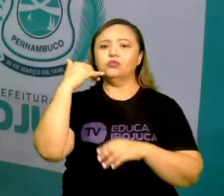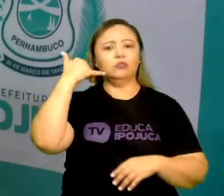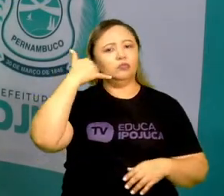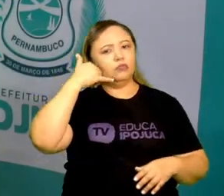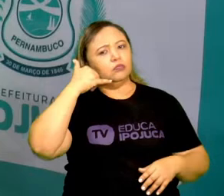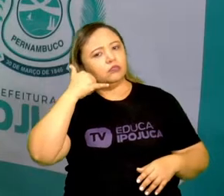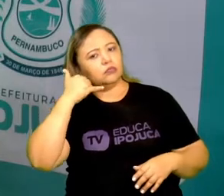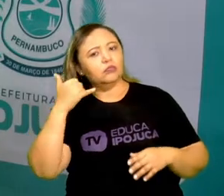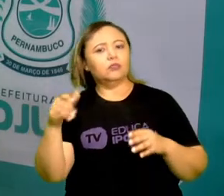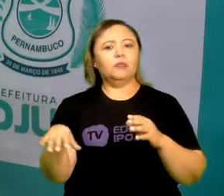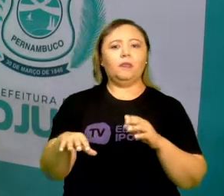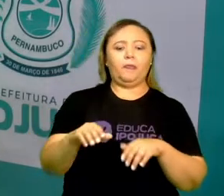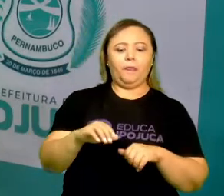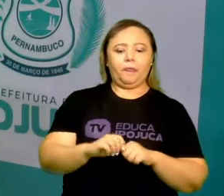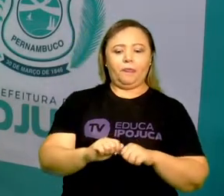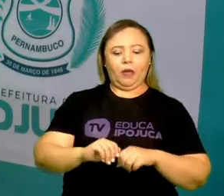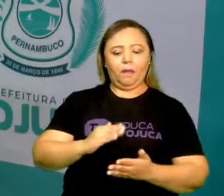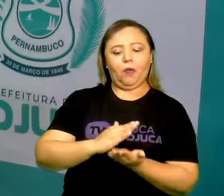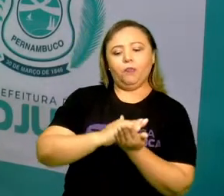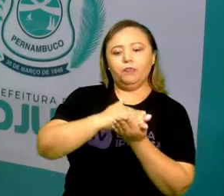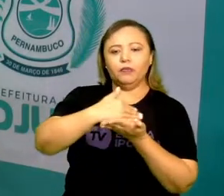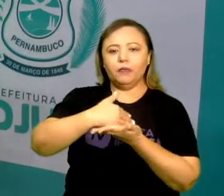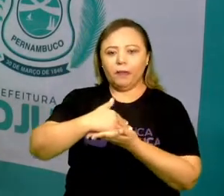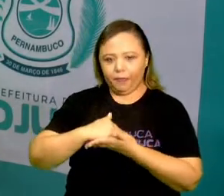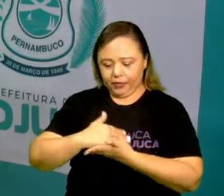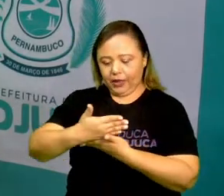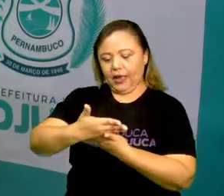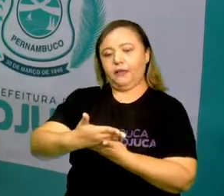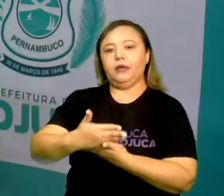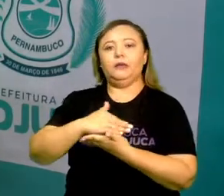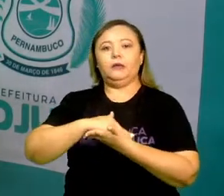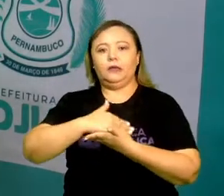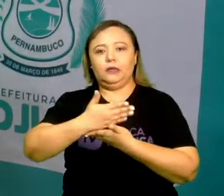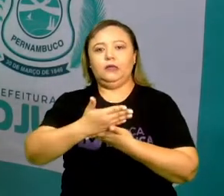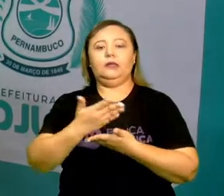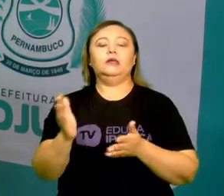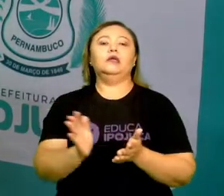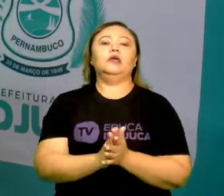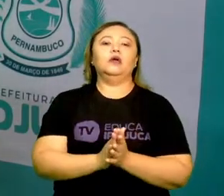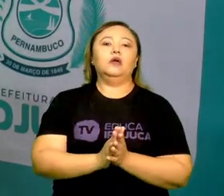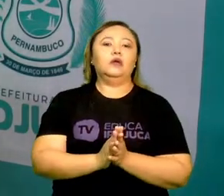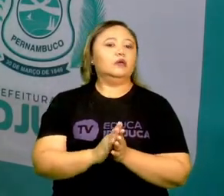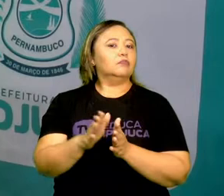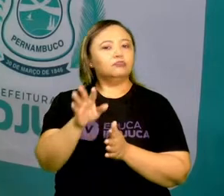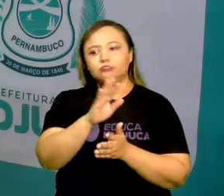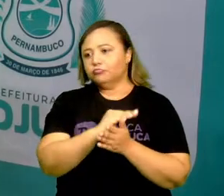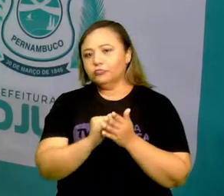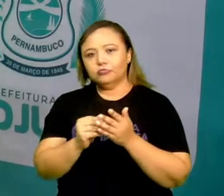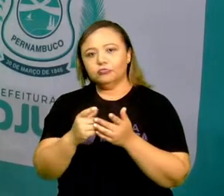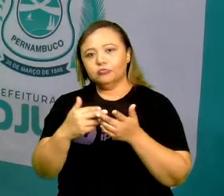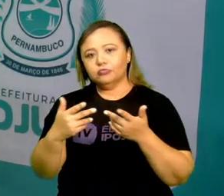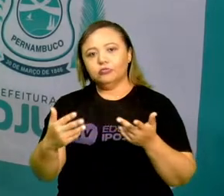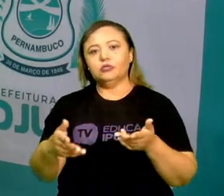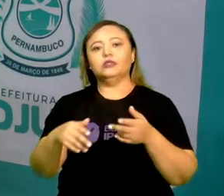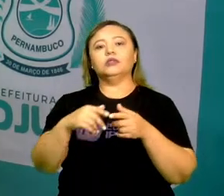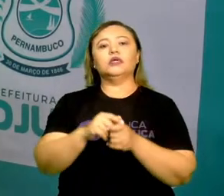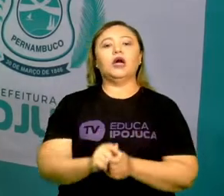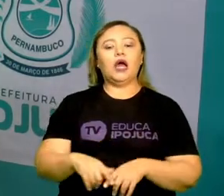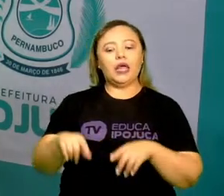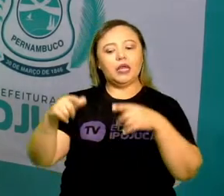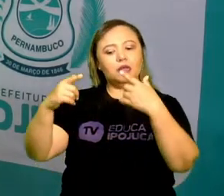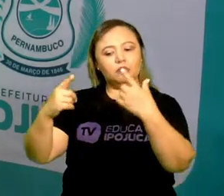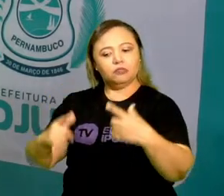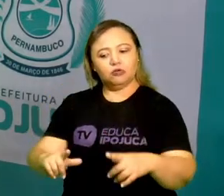próprio do GPS. Ou também outro aparelho, que pode ter também essa função do GPS. GPS, sua posição